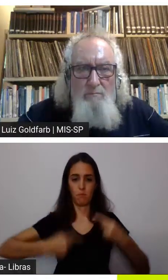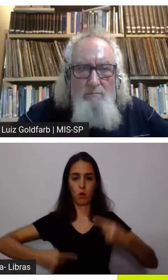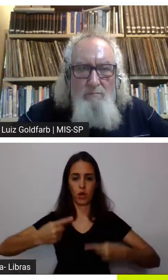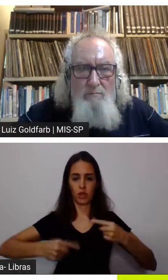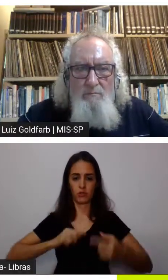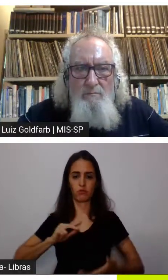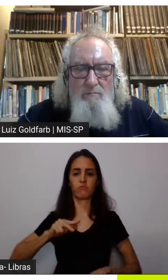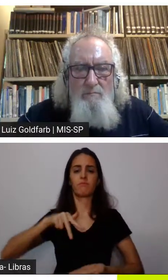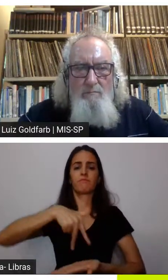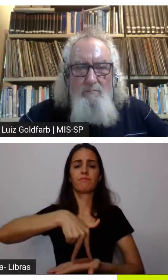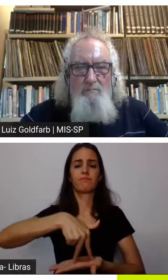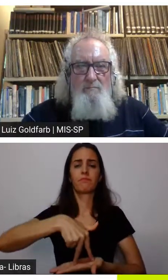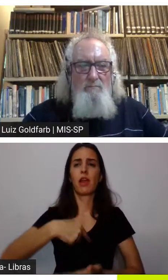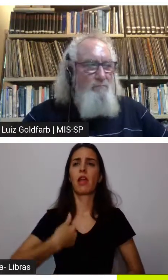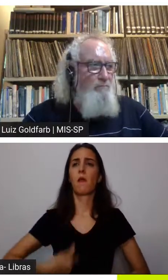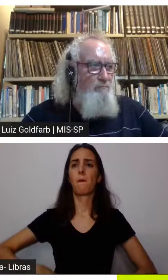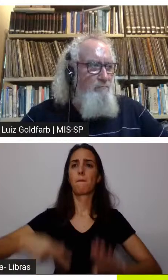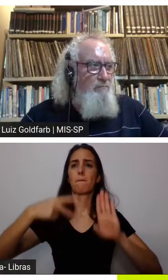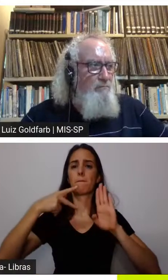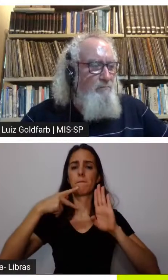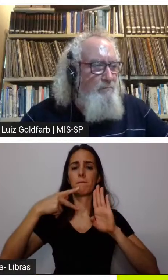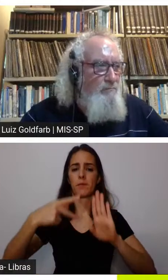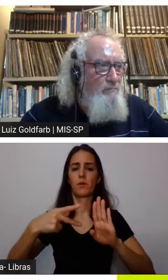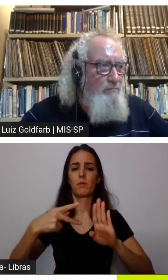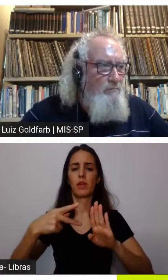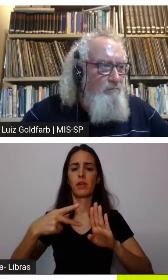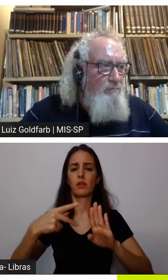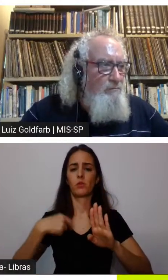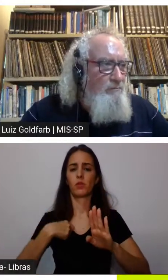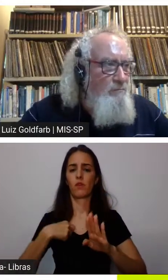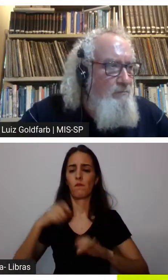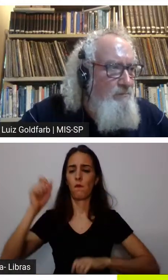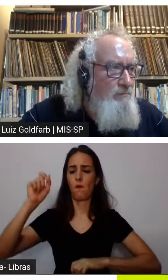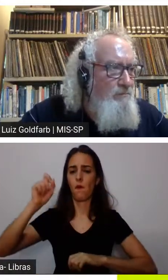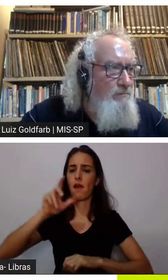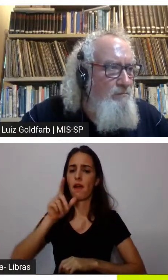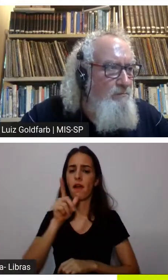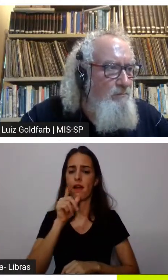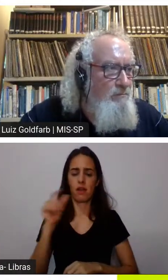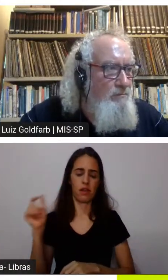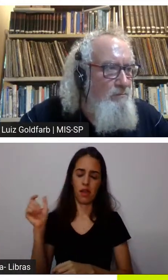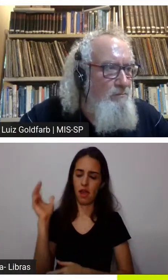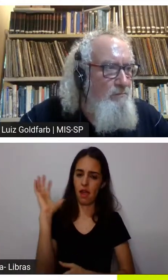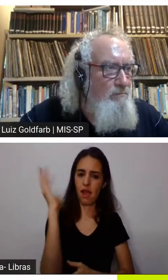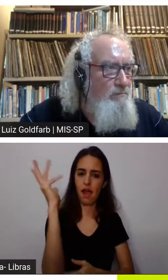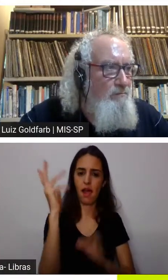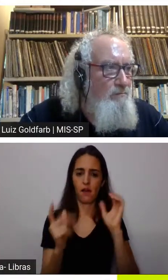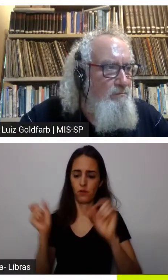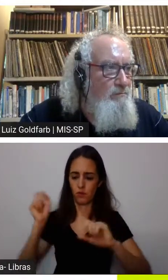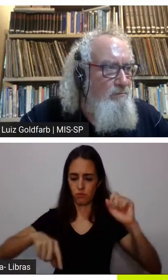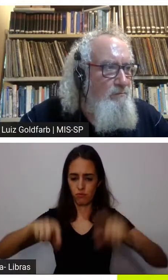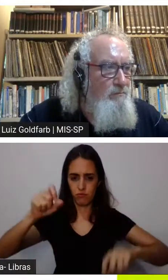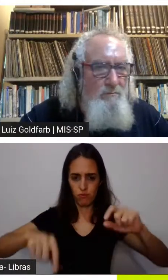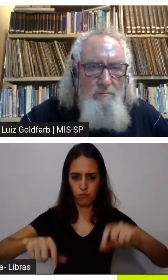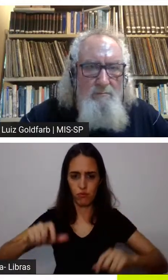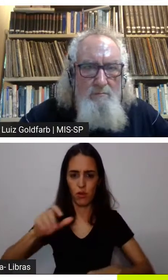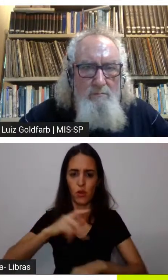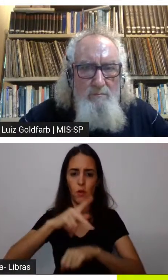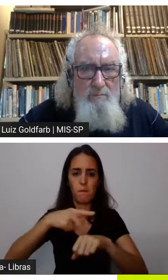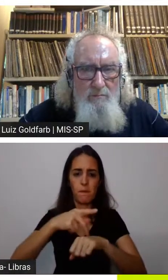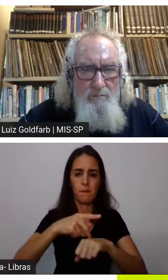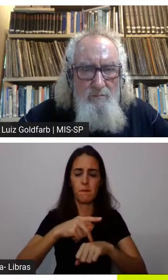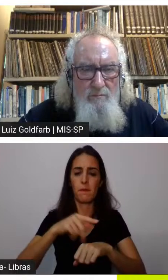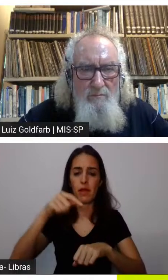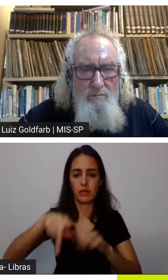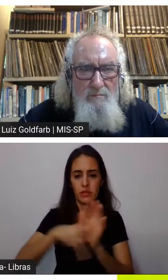como centro da campanha dele eu vou reflorestar todas as áreas degradadas do Brasil será que a gente vai votar nele ou de